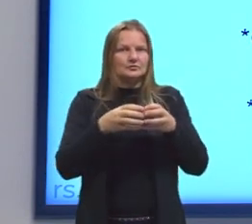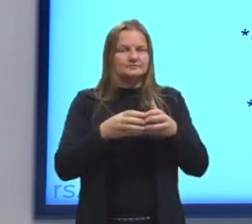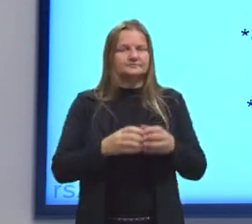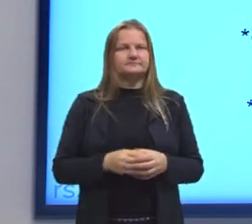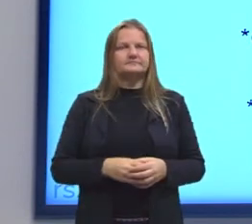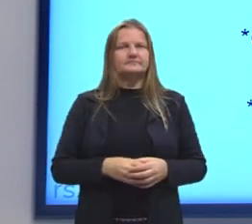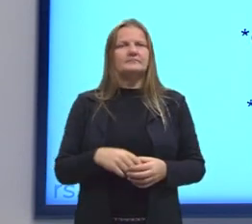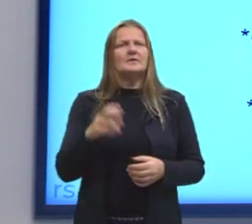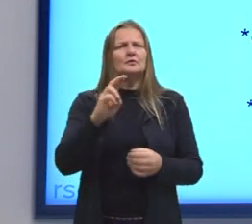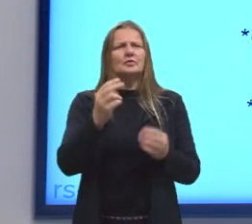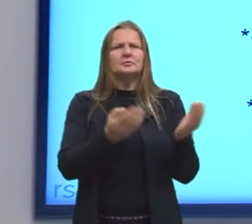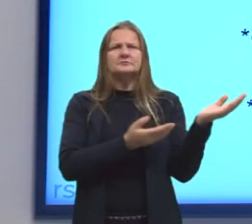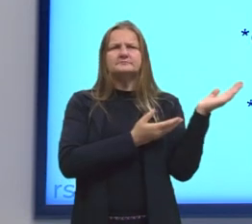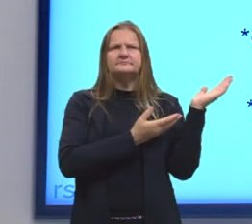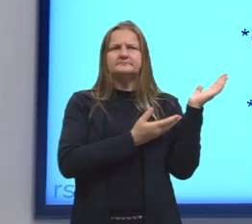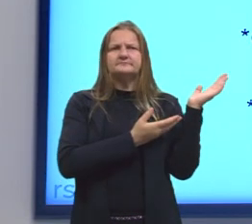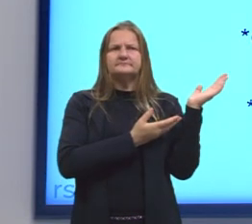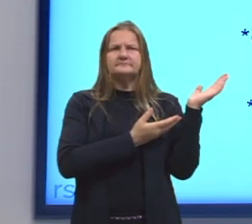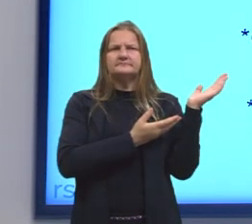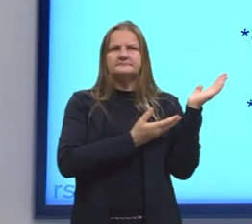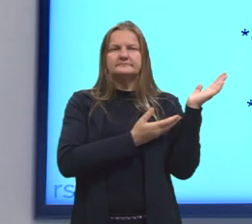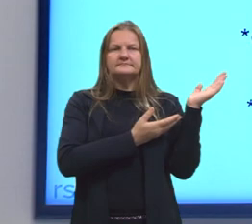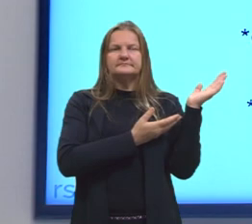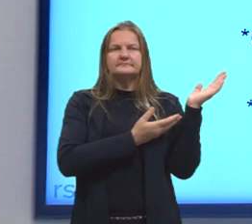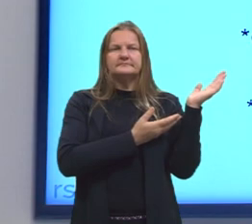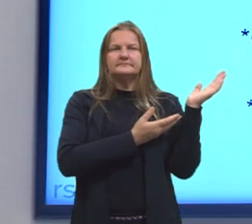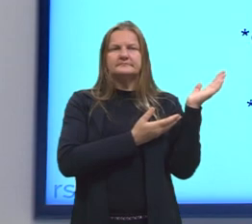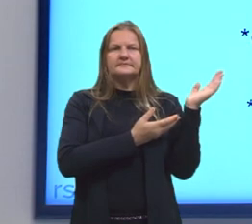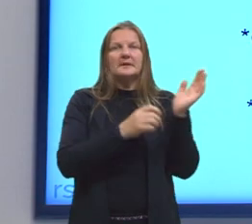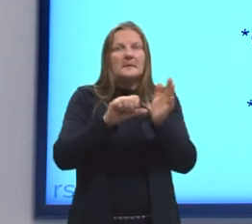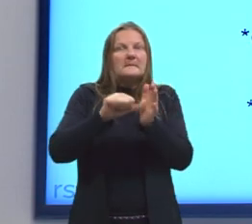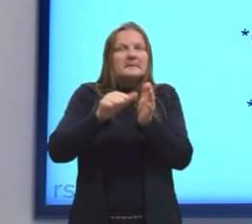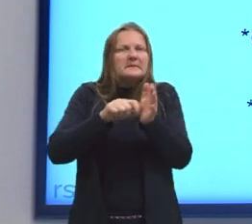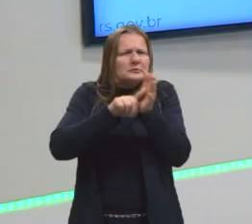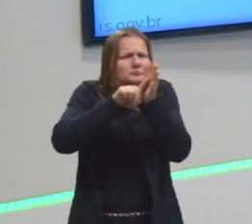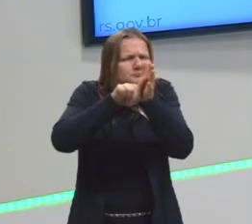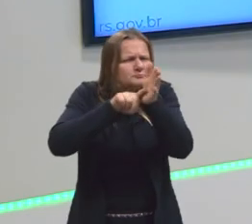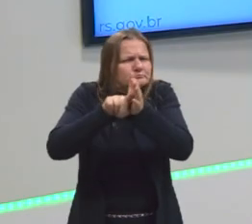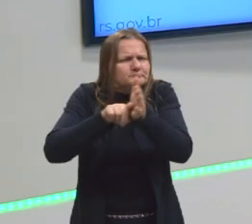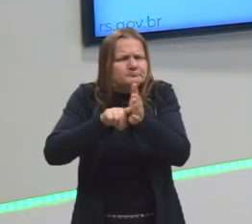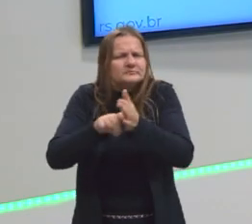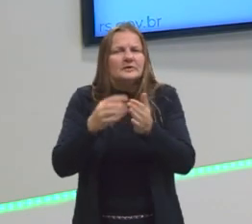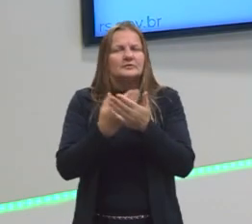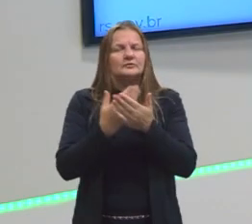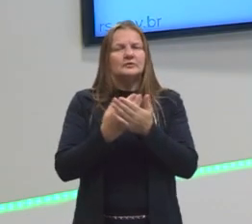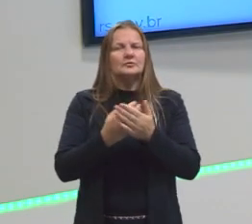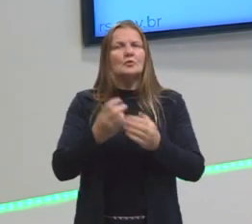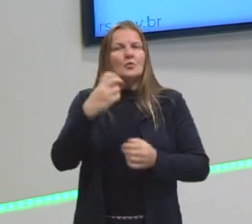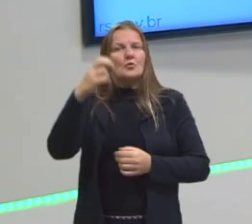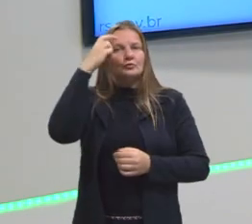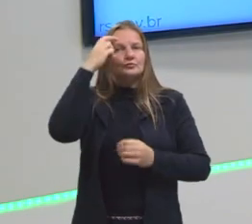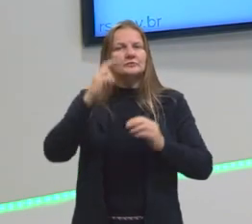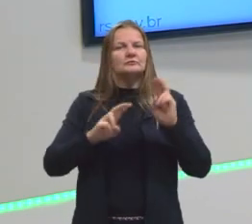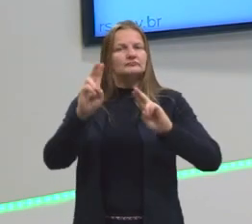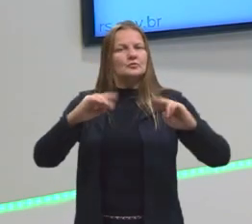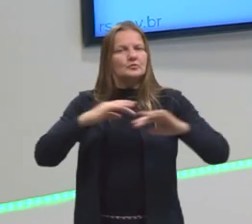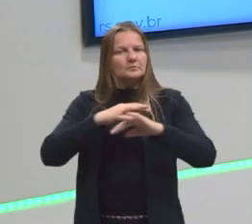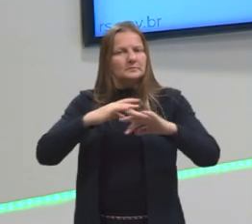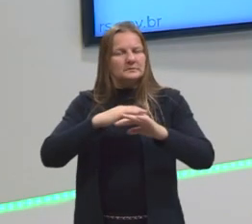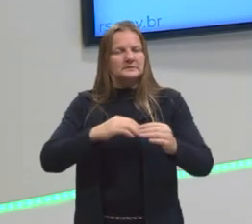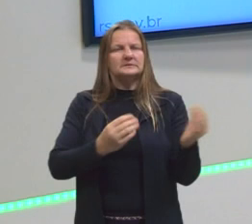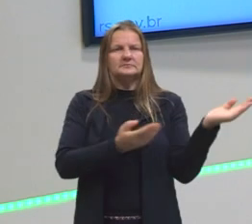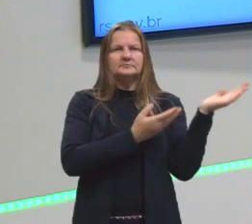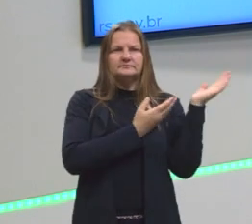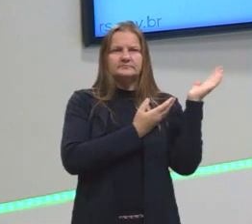Maffessoli, é o primeiro cara que começa a estudar culturas urbanas. Então, se eventualmente cair em uma questão, eu trago o nome dele para lembrar isso,